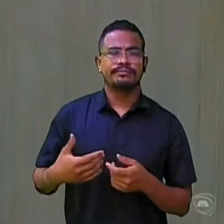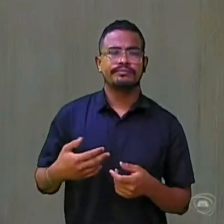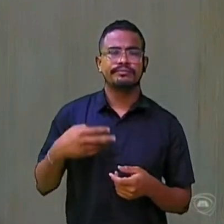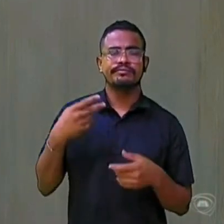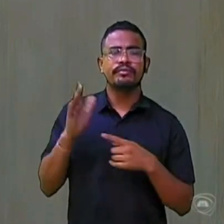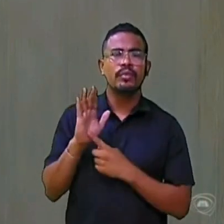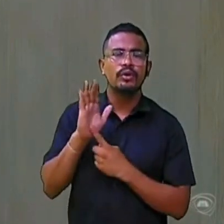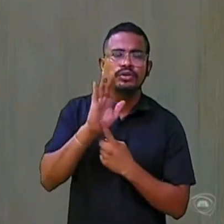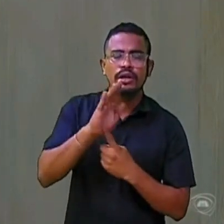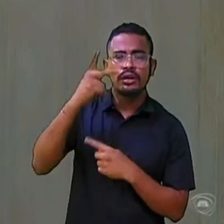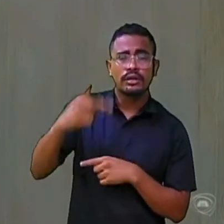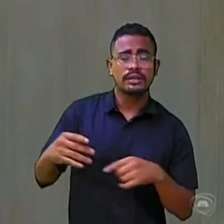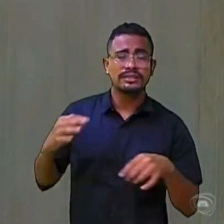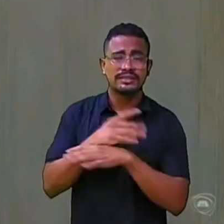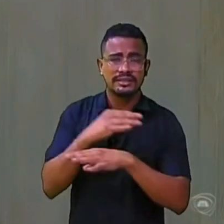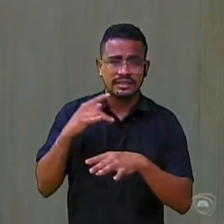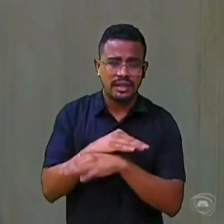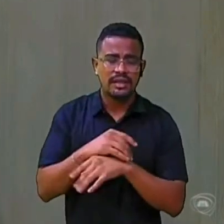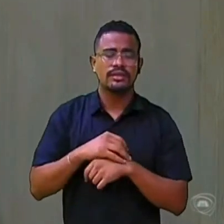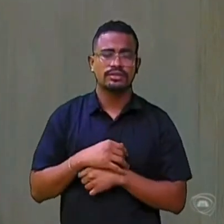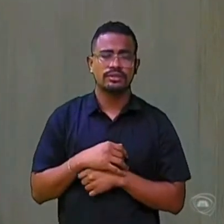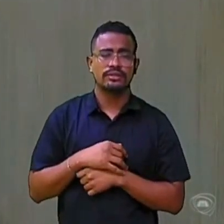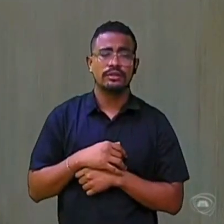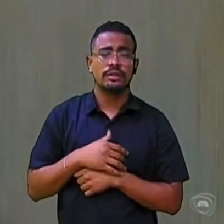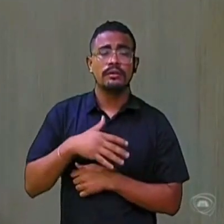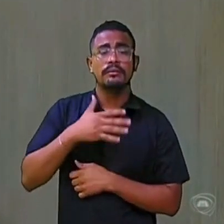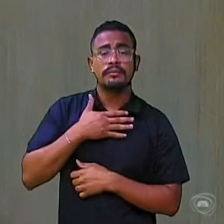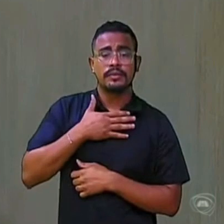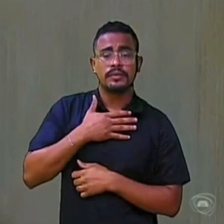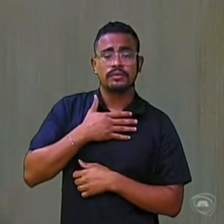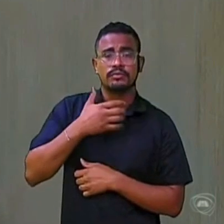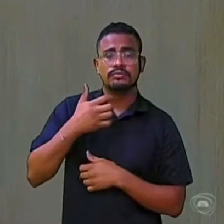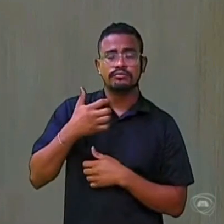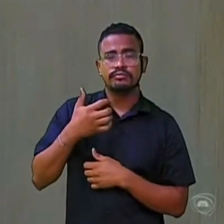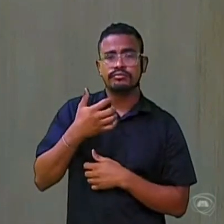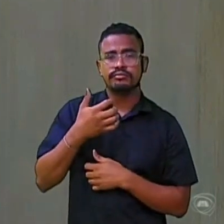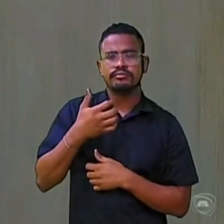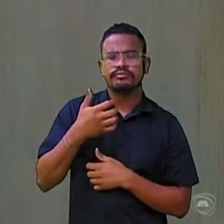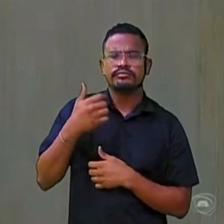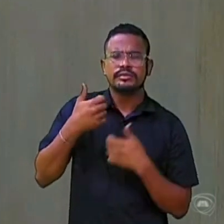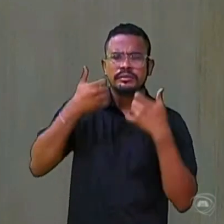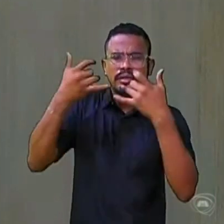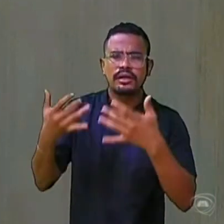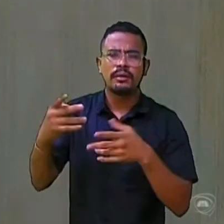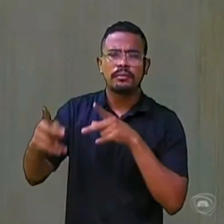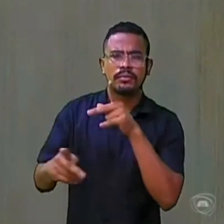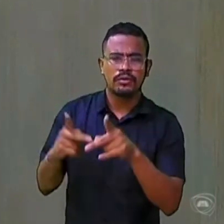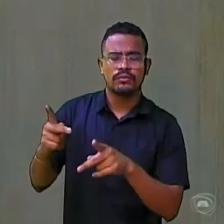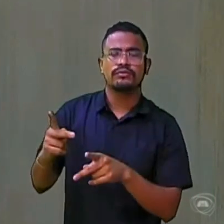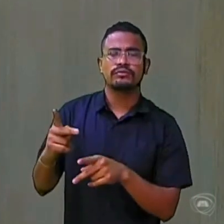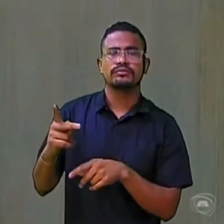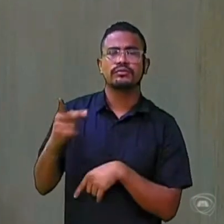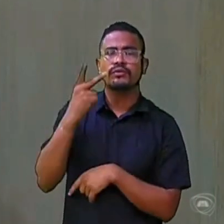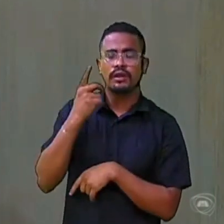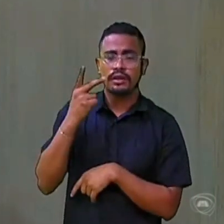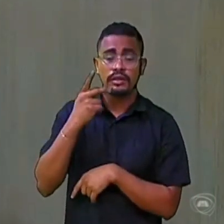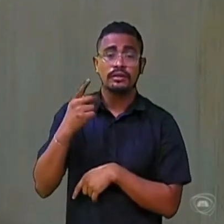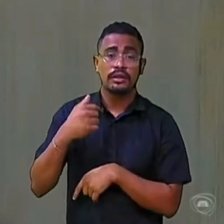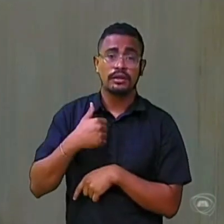qual é, o que é que eu colocaria para o povo de Fortaleza, Guilherme? Eu colocaria dizendo o seguinte,